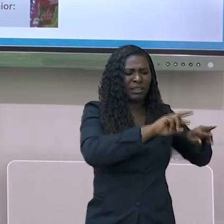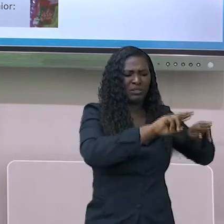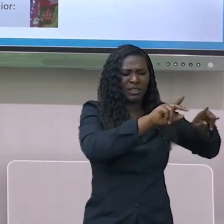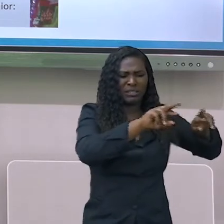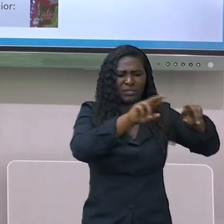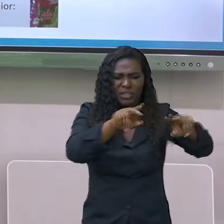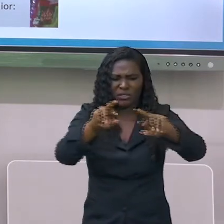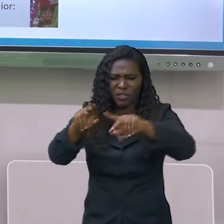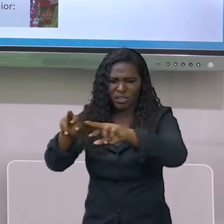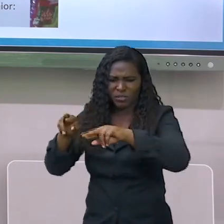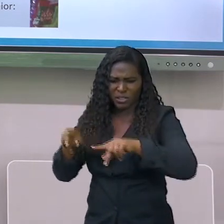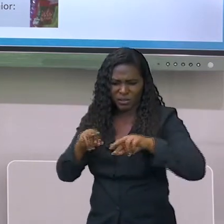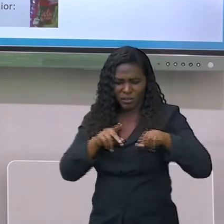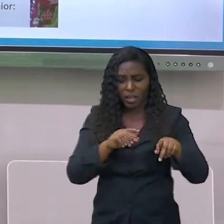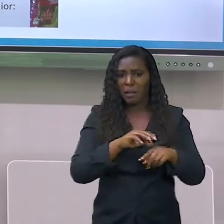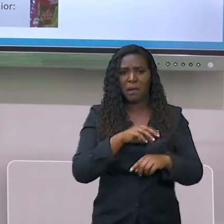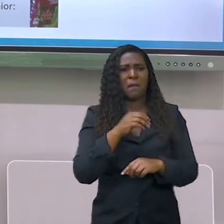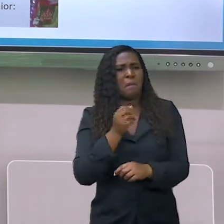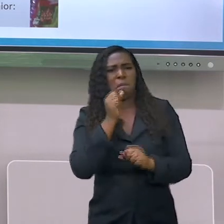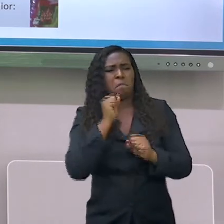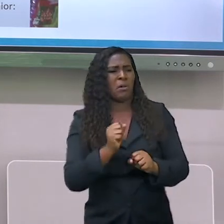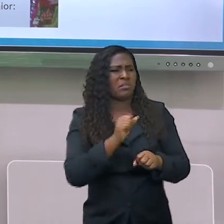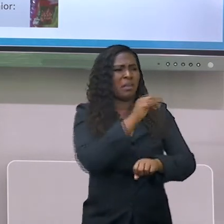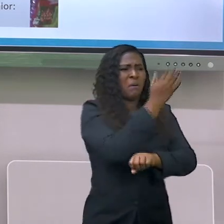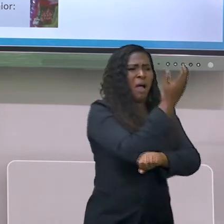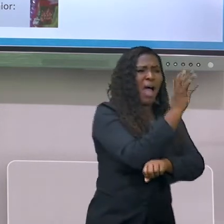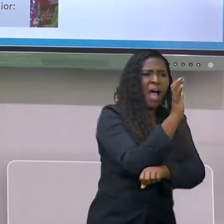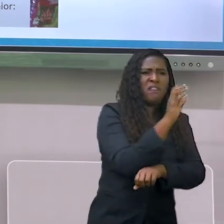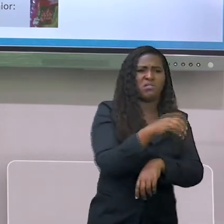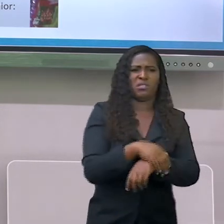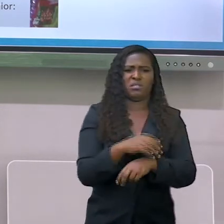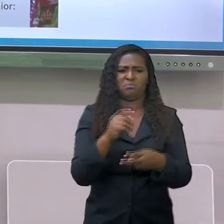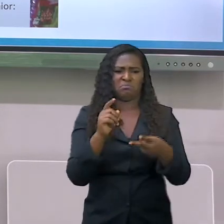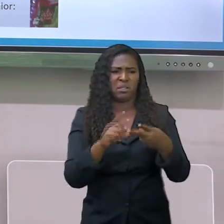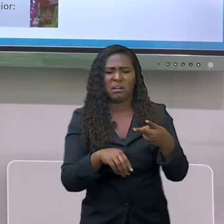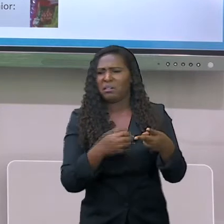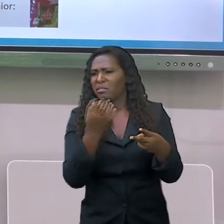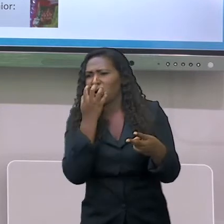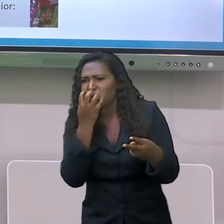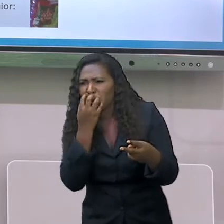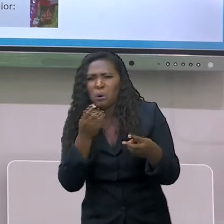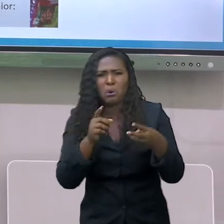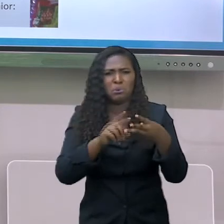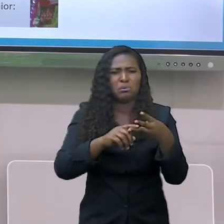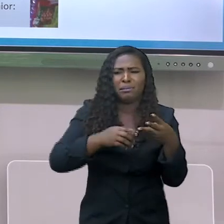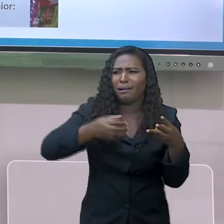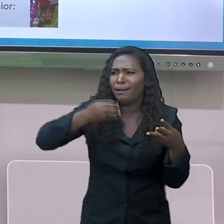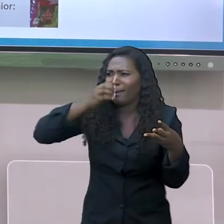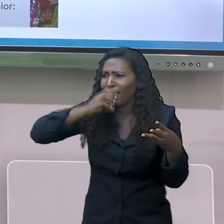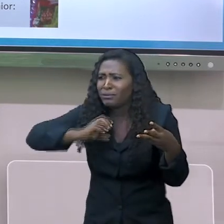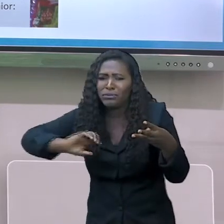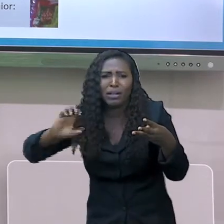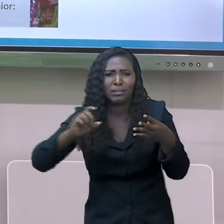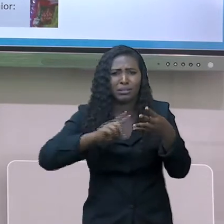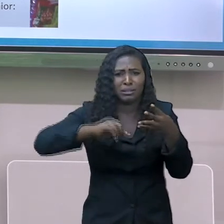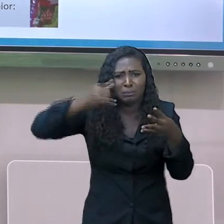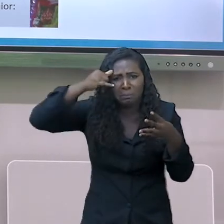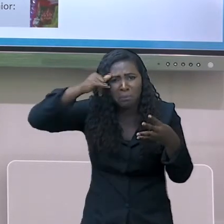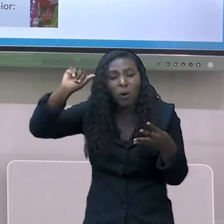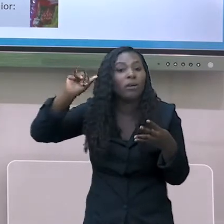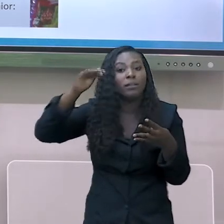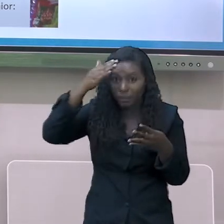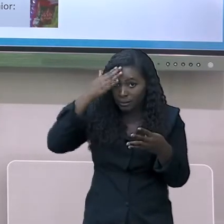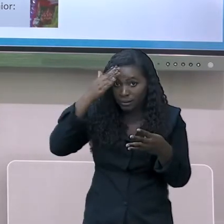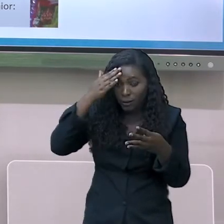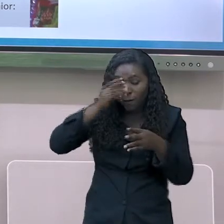pode ser até maior que 330 milhões de divindades. Talvez um